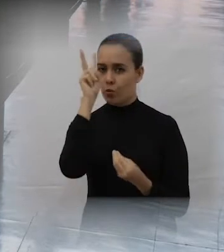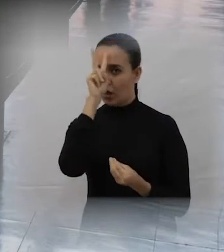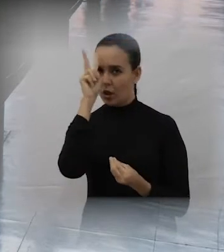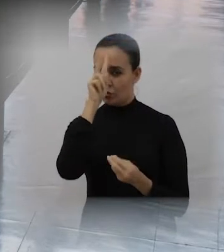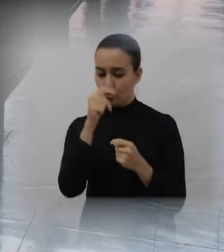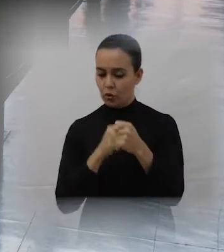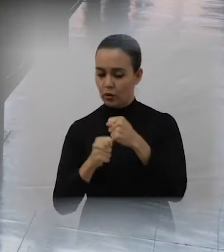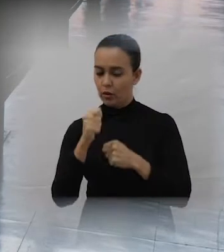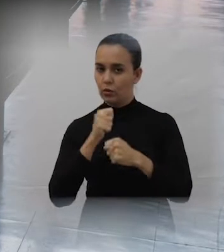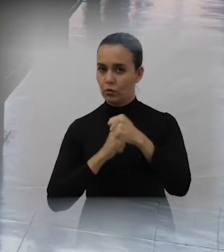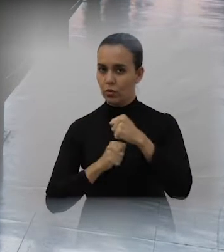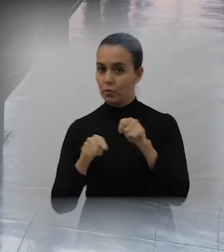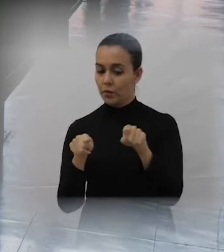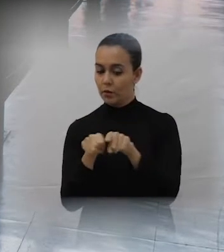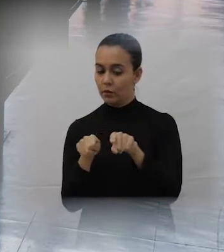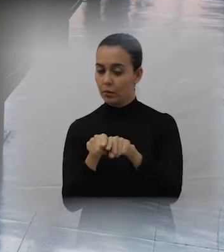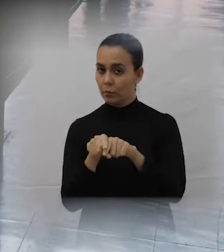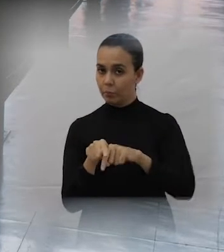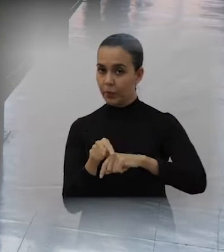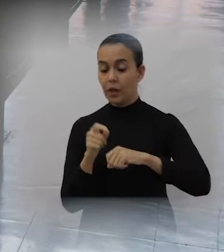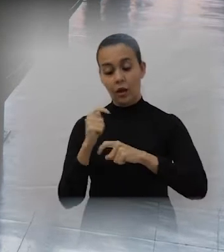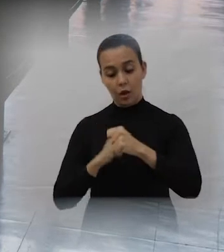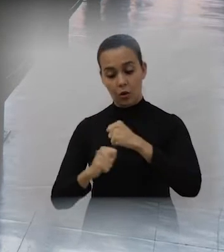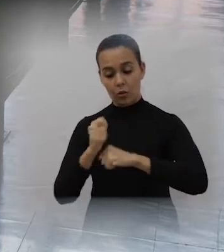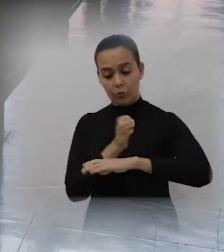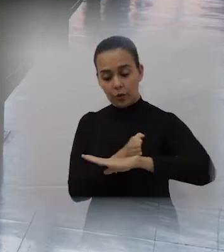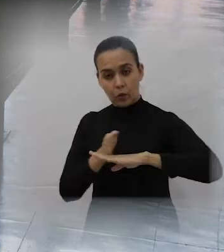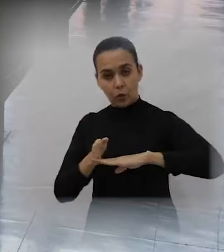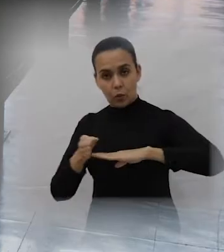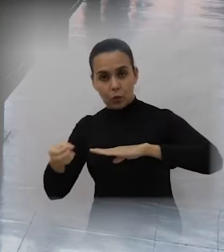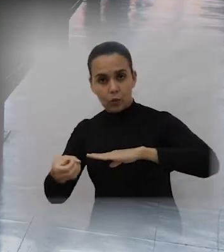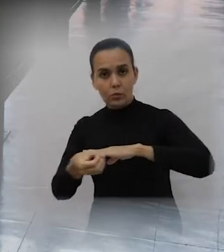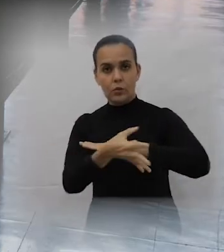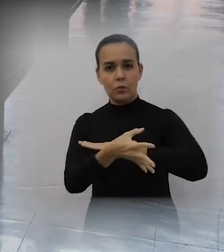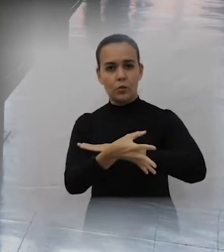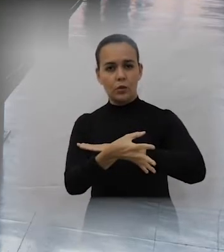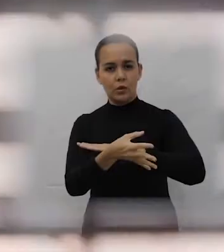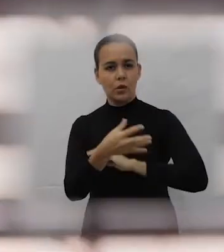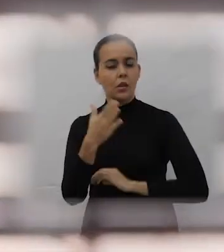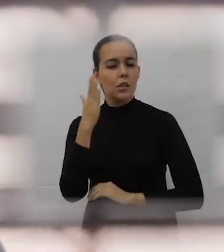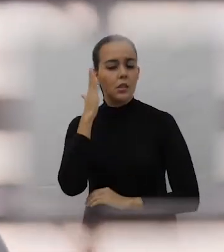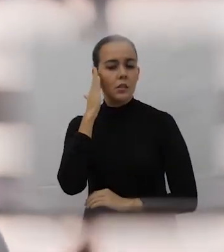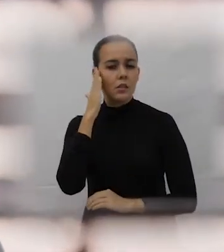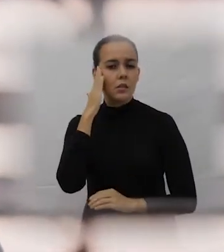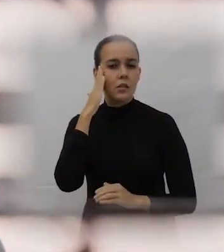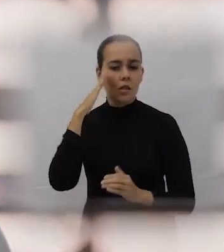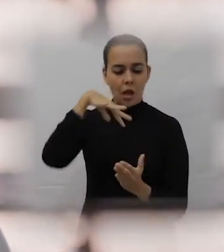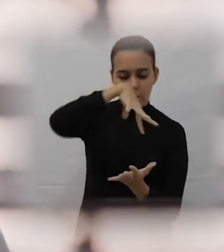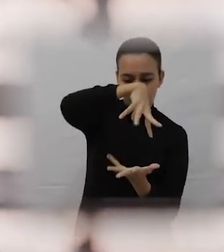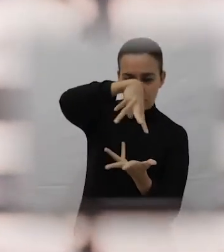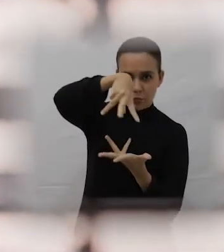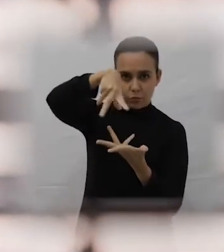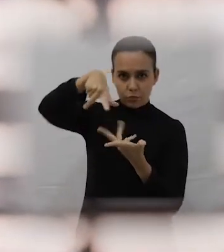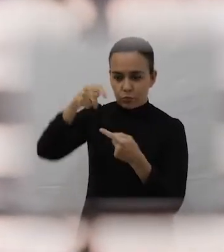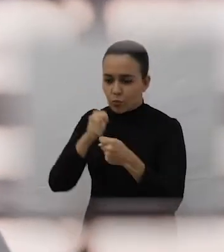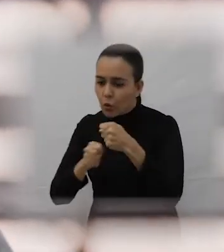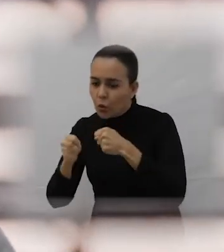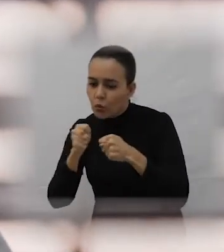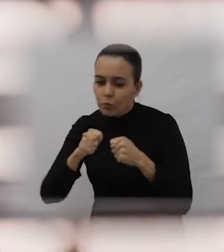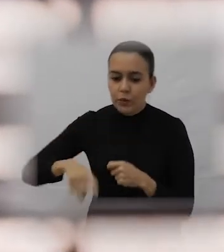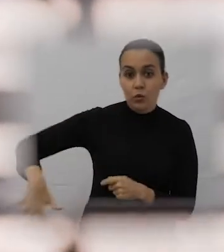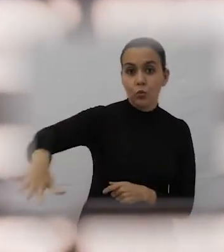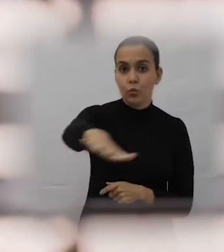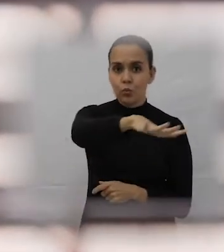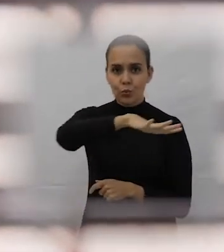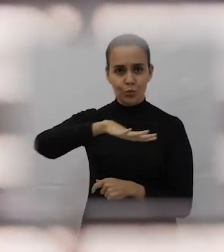distinta sobre a economia mundial e sobre a própria economia chinesa. Então China, em chinês, é Zhongguo,